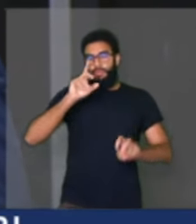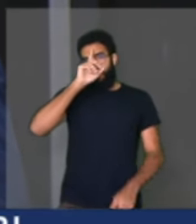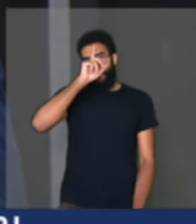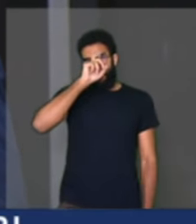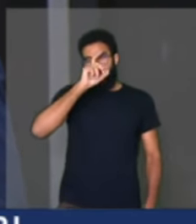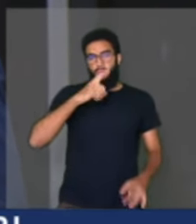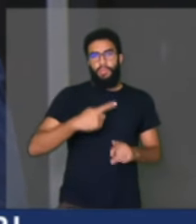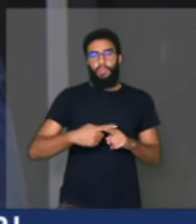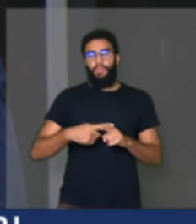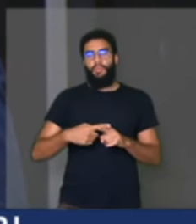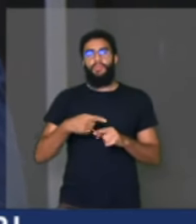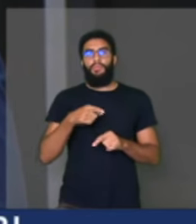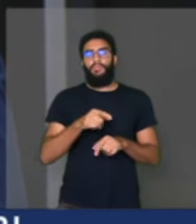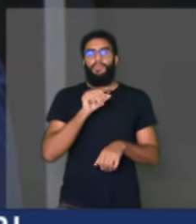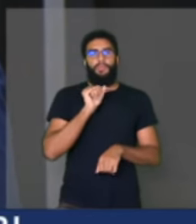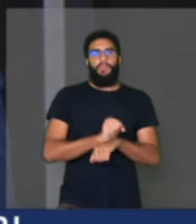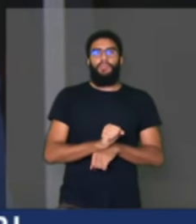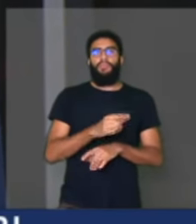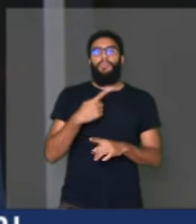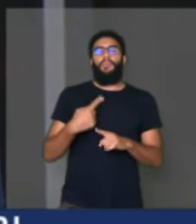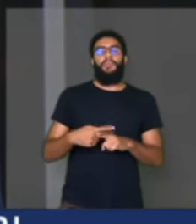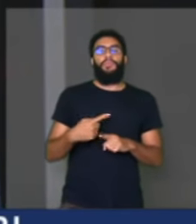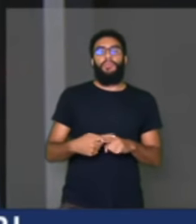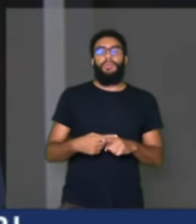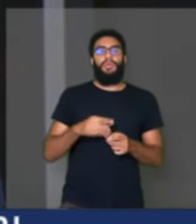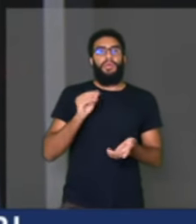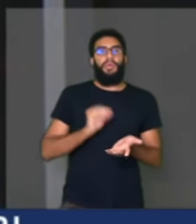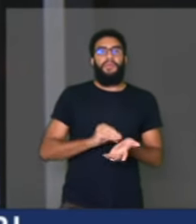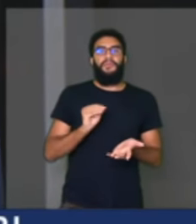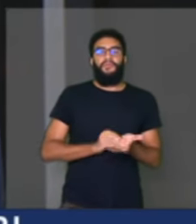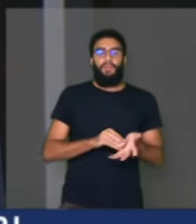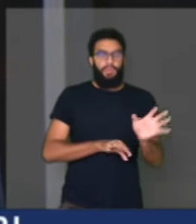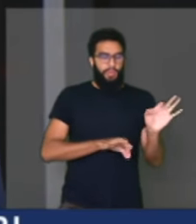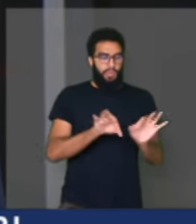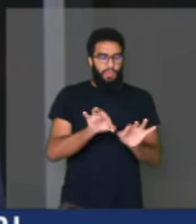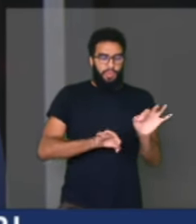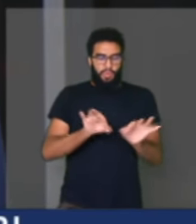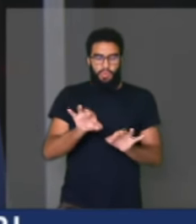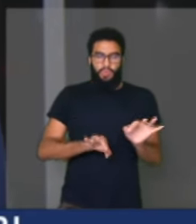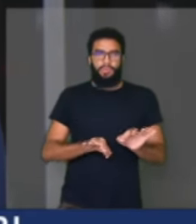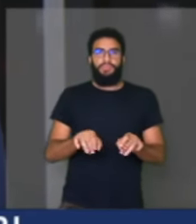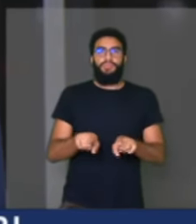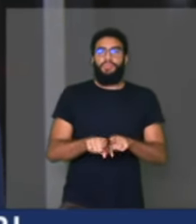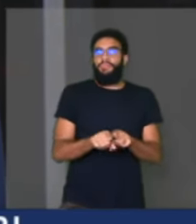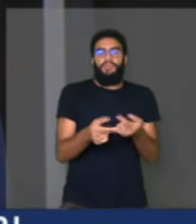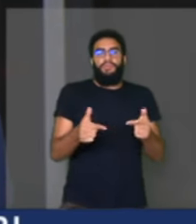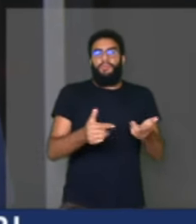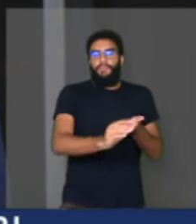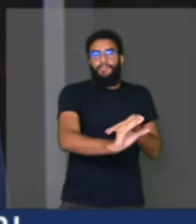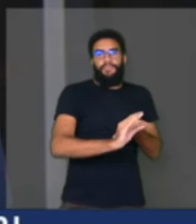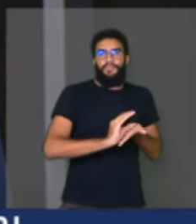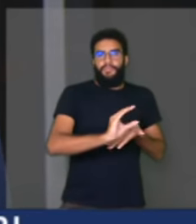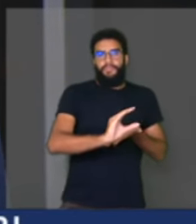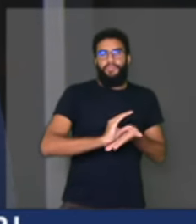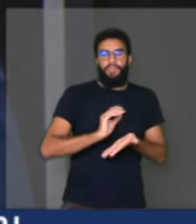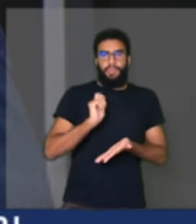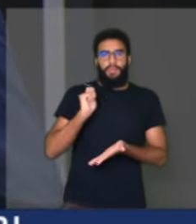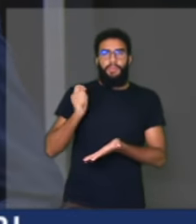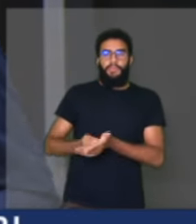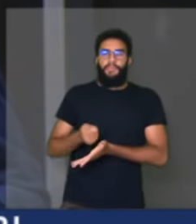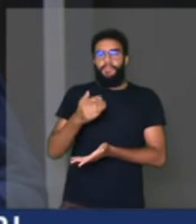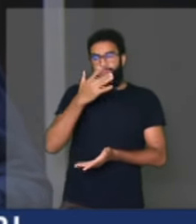paralisado, em função da falta de disciplina com recurso público pago pelo mais simples cidadão.